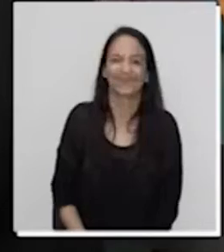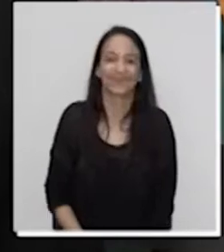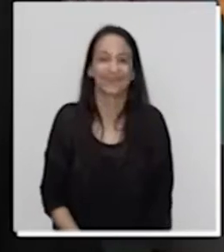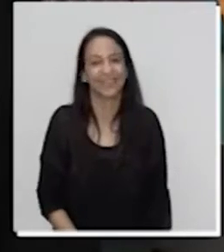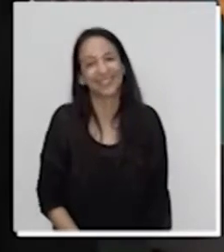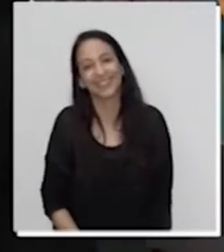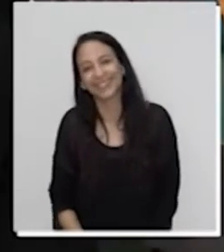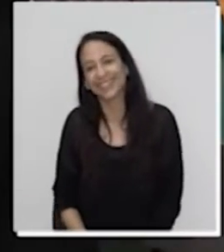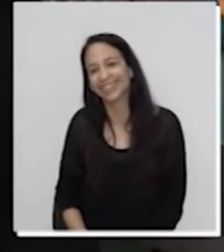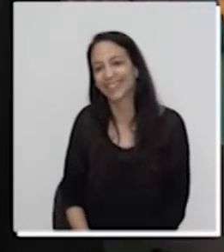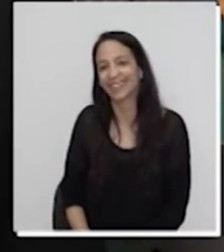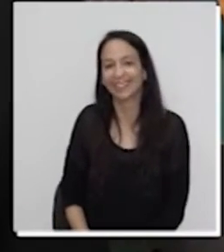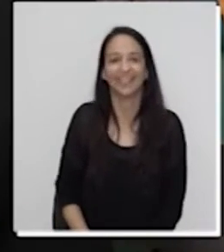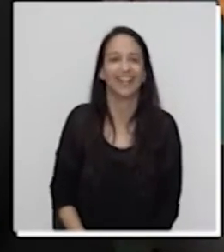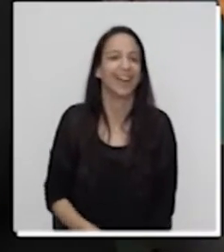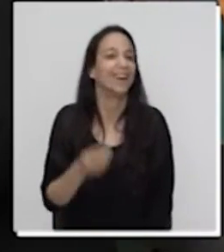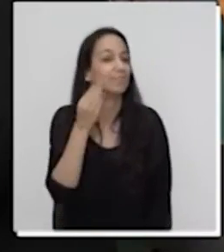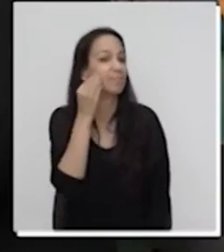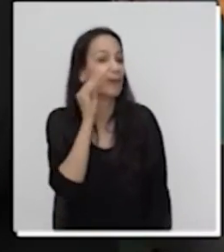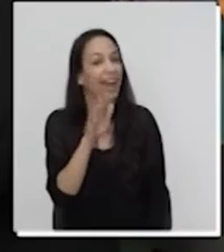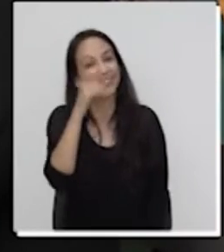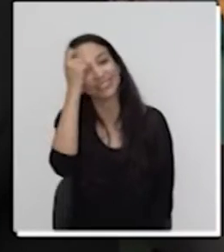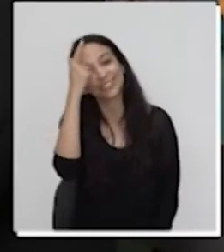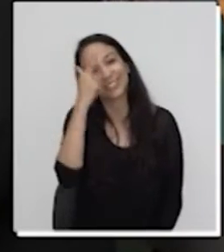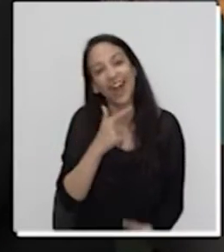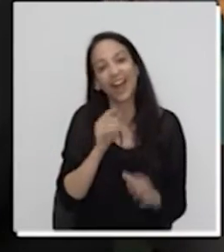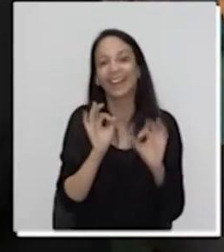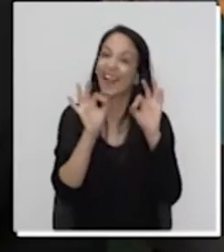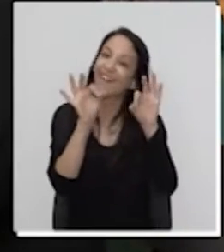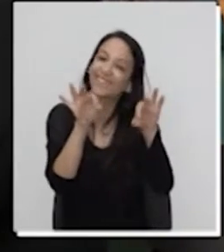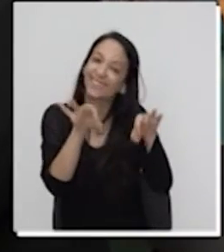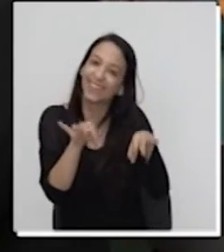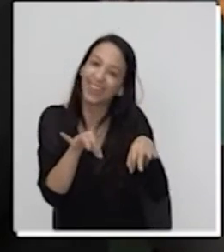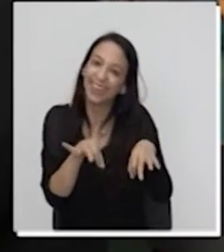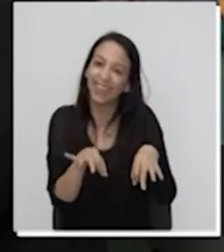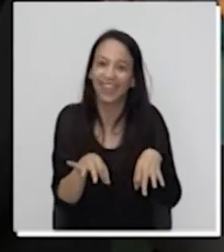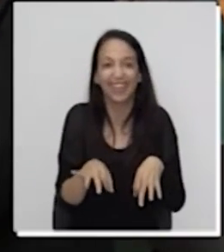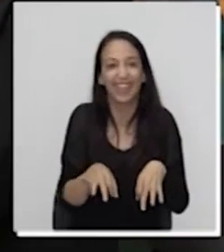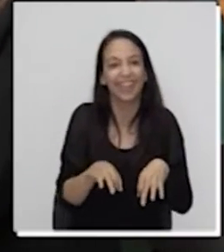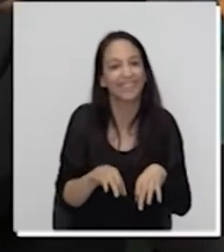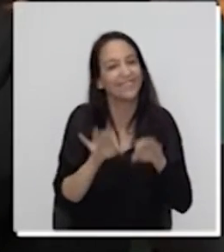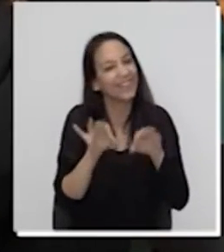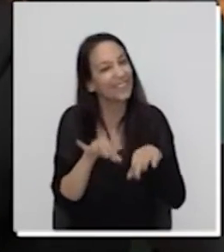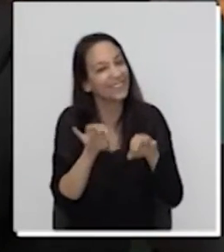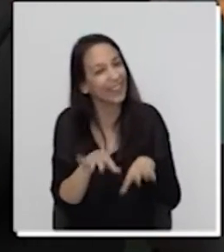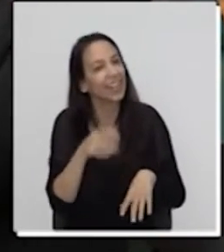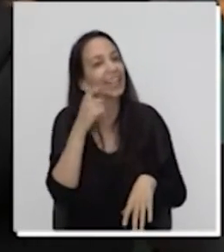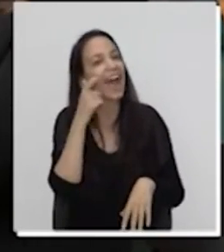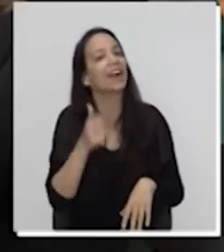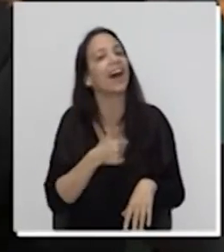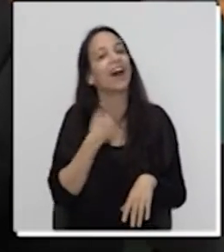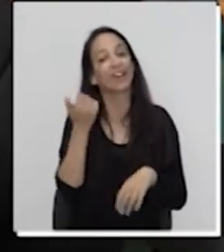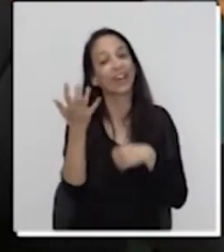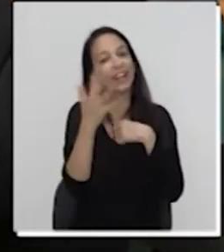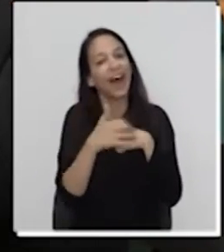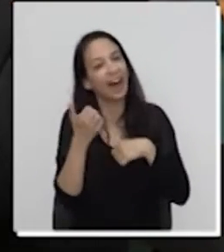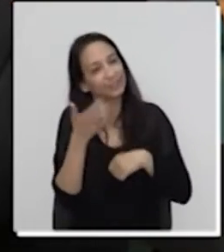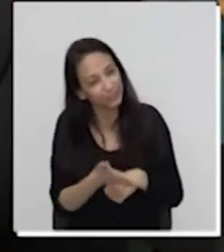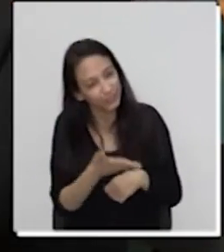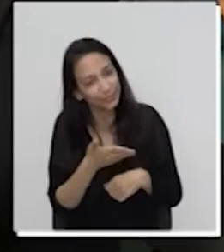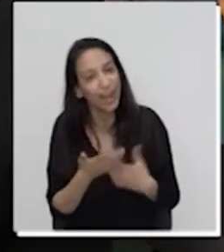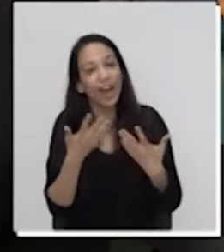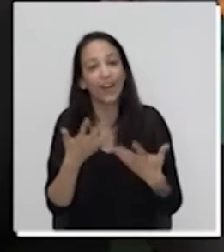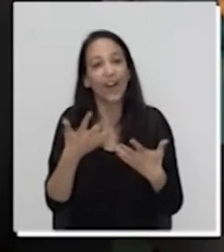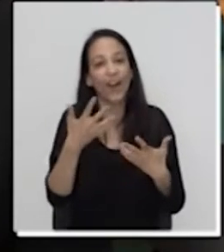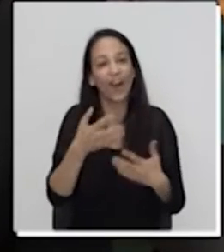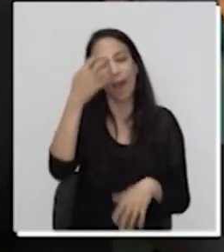E assim termina a história E a vitória foi do gato Tornou-se o rei da